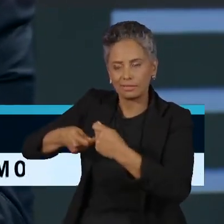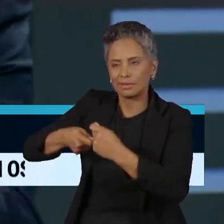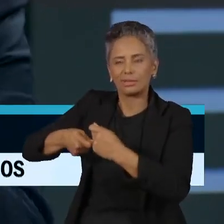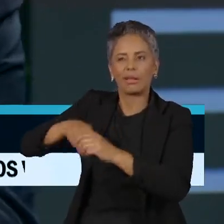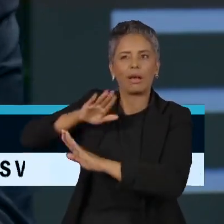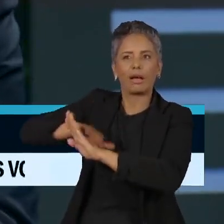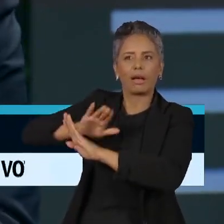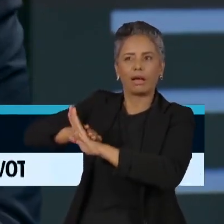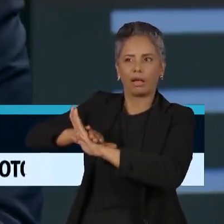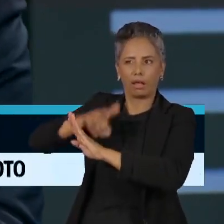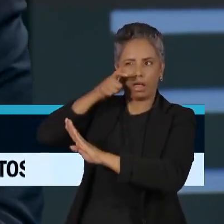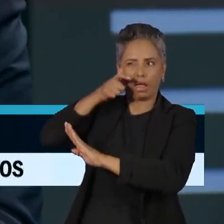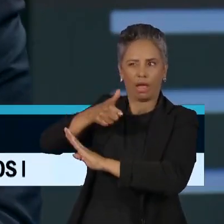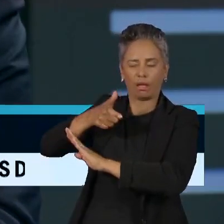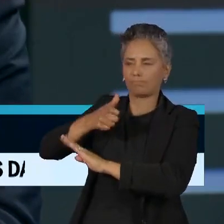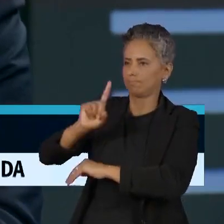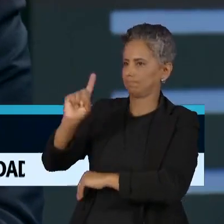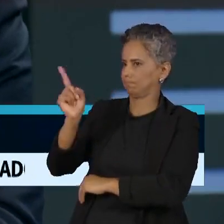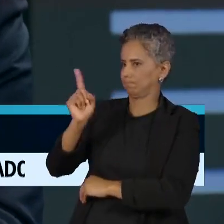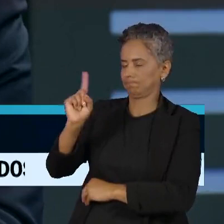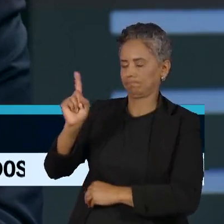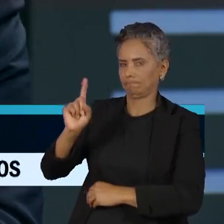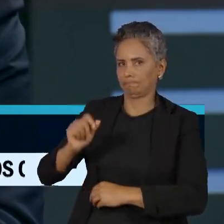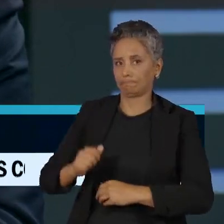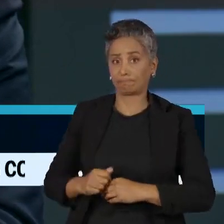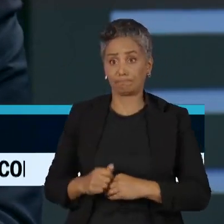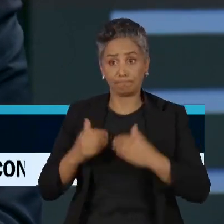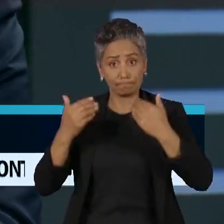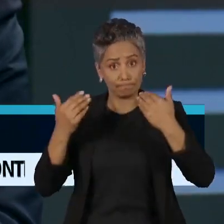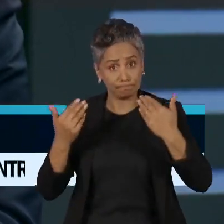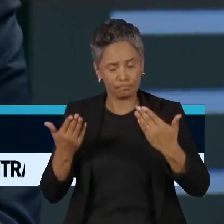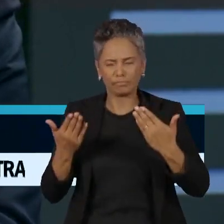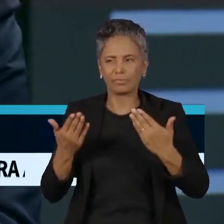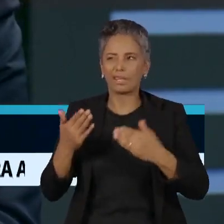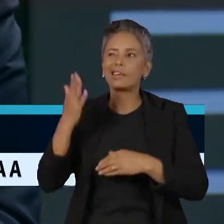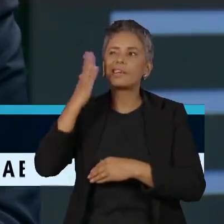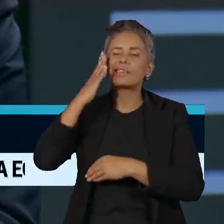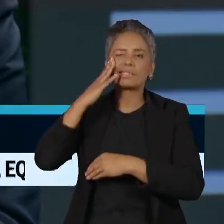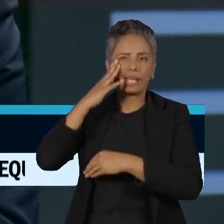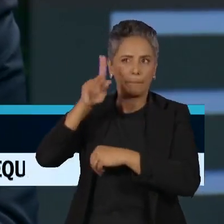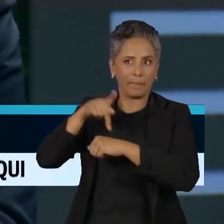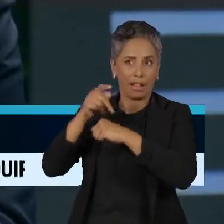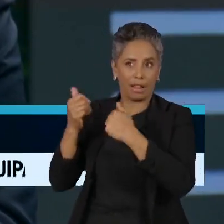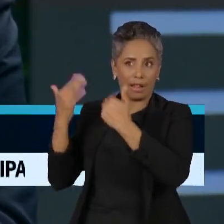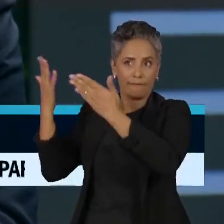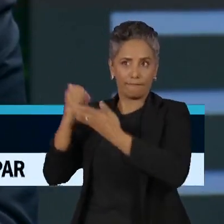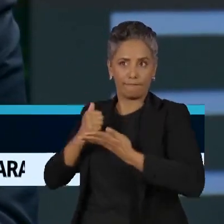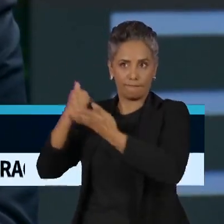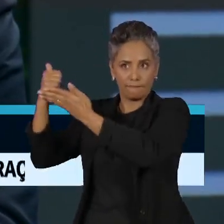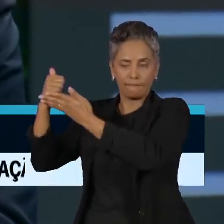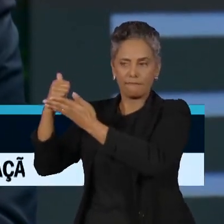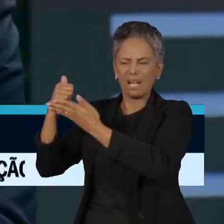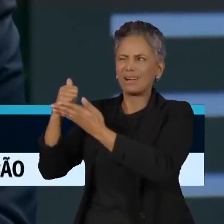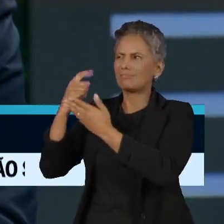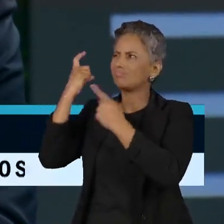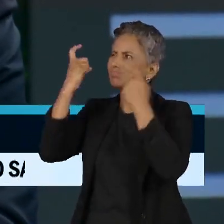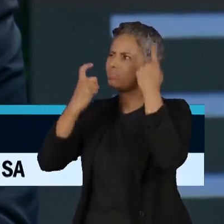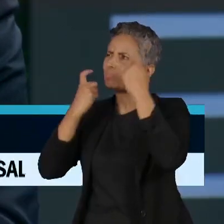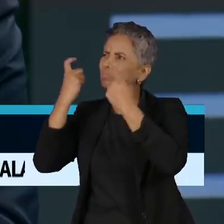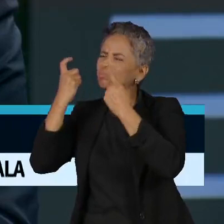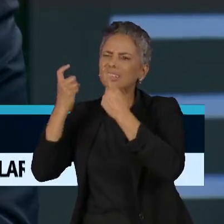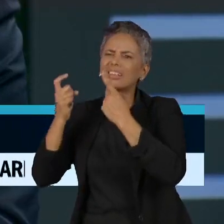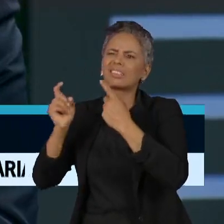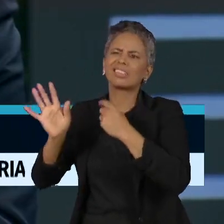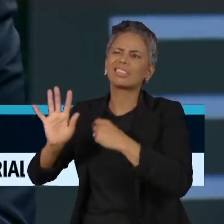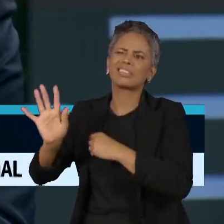Isso é que é importante que o país tenha na cabeça. Nessa questão das exportações, a preocupação, não preocupação, mas é uma observação que a gente faz